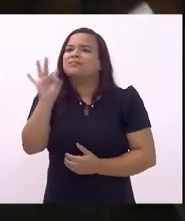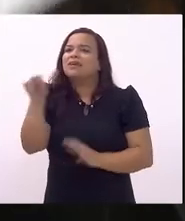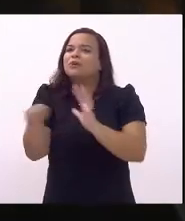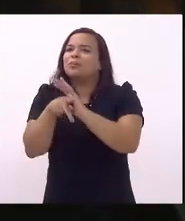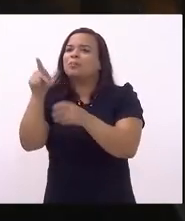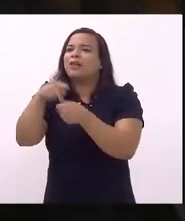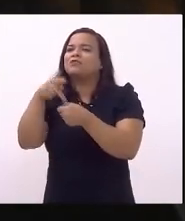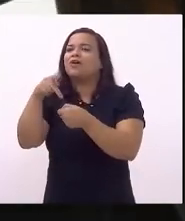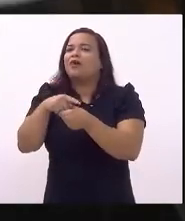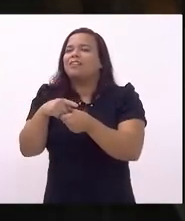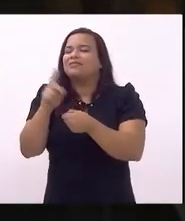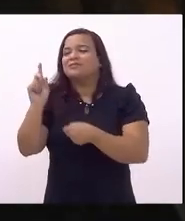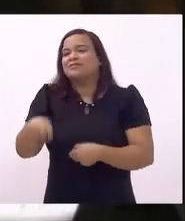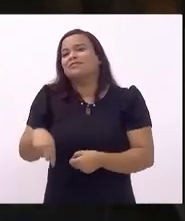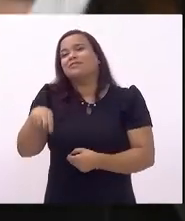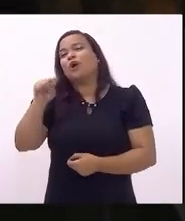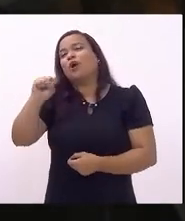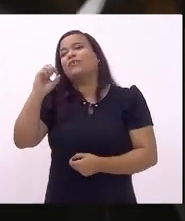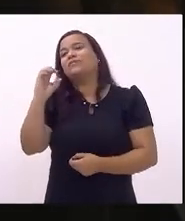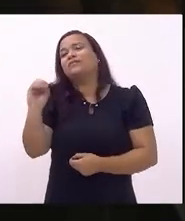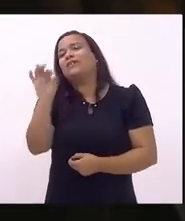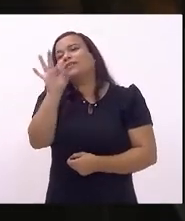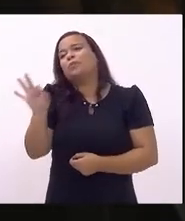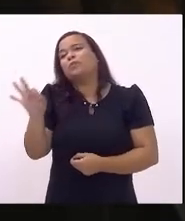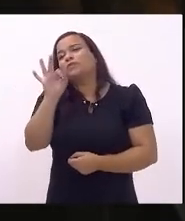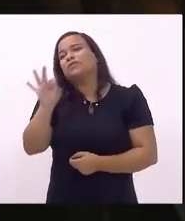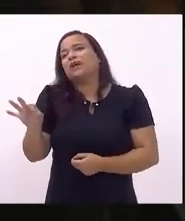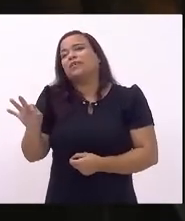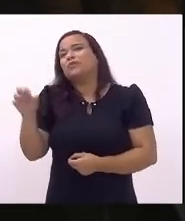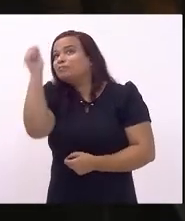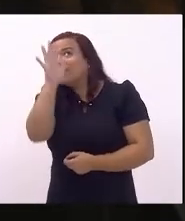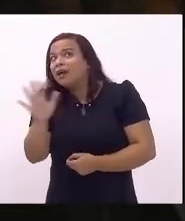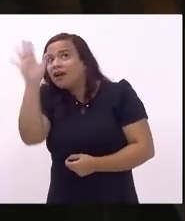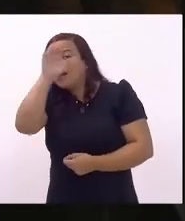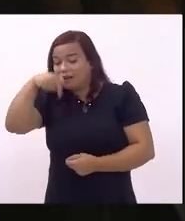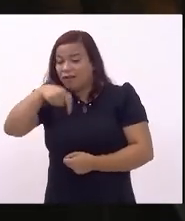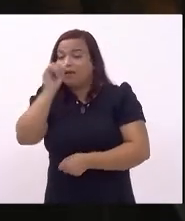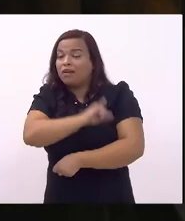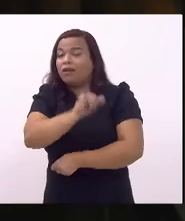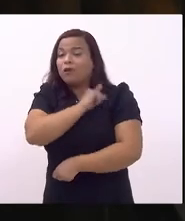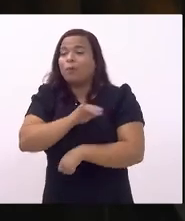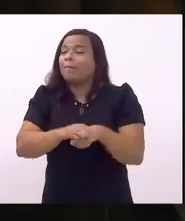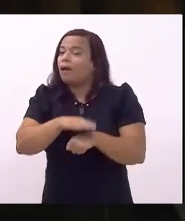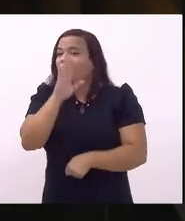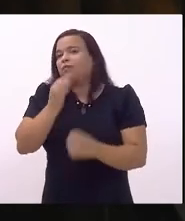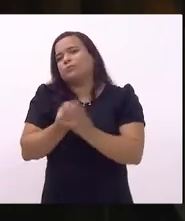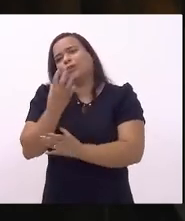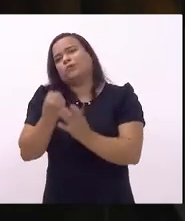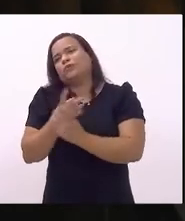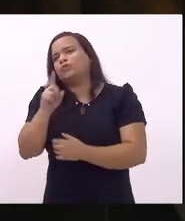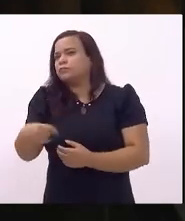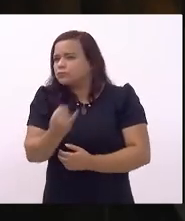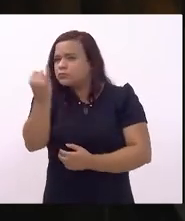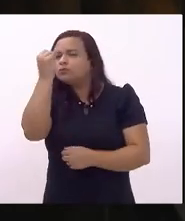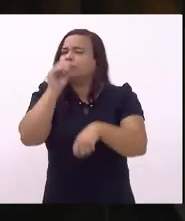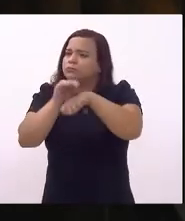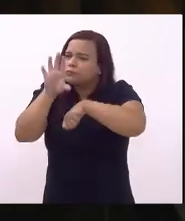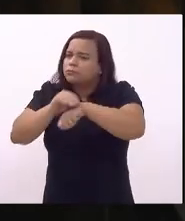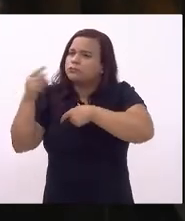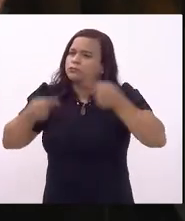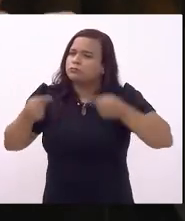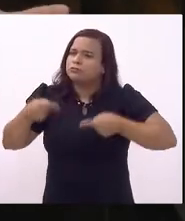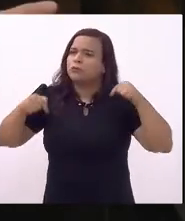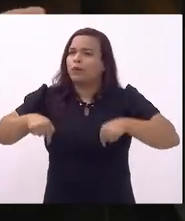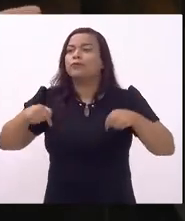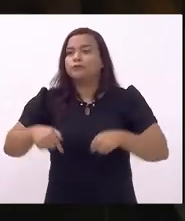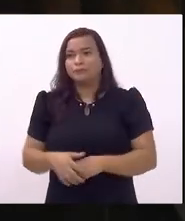responsável por 80% da produção petrolífera nacional então assim é muito interessante fazer esse debate aqui hoje e